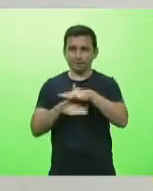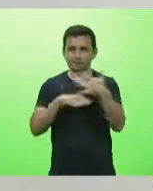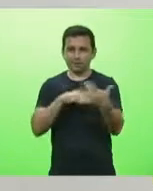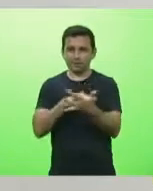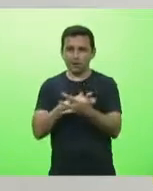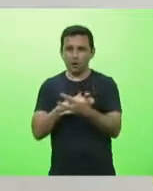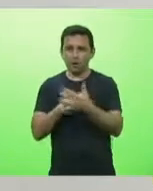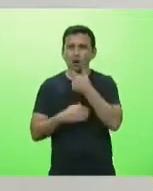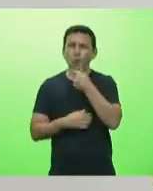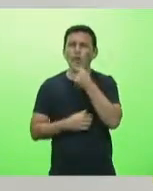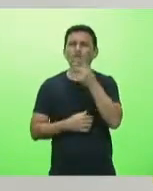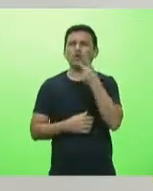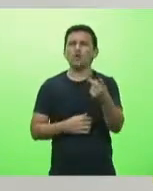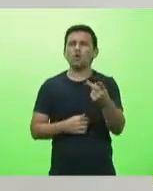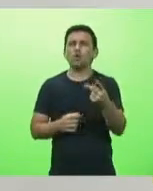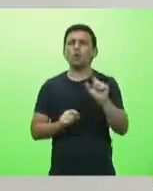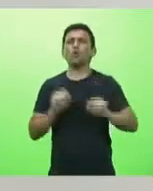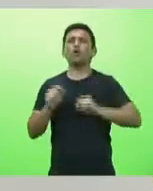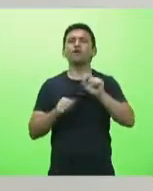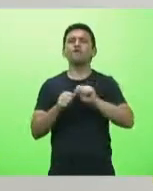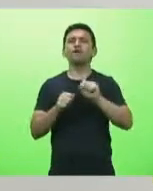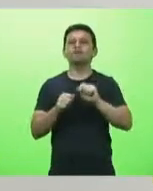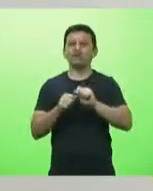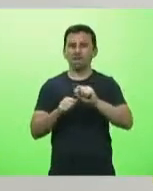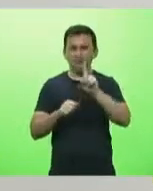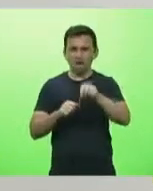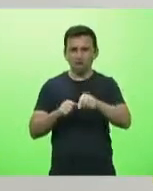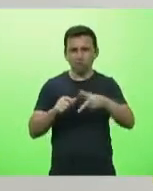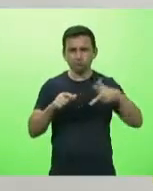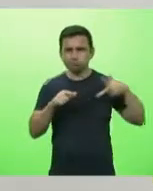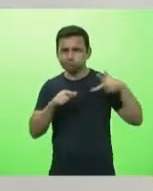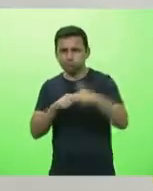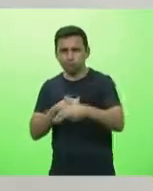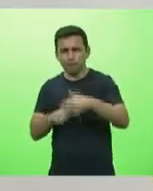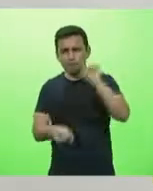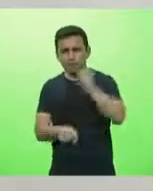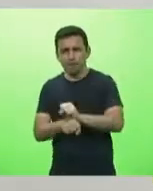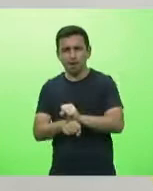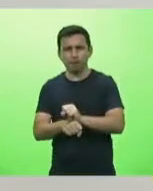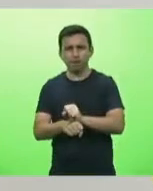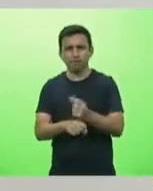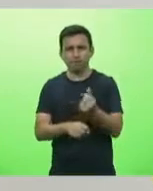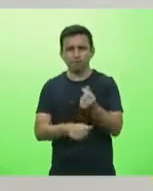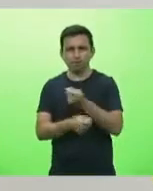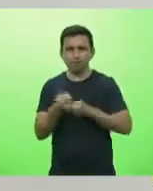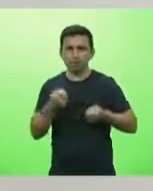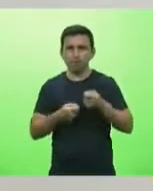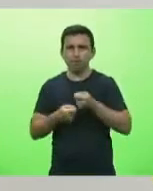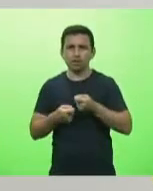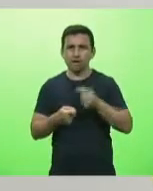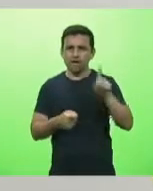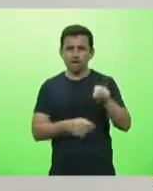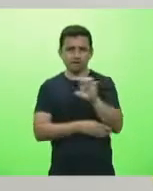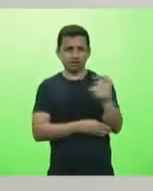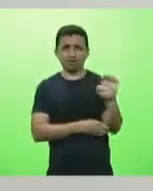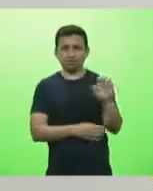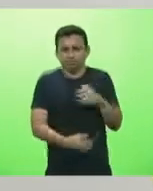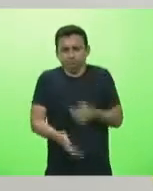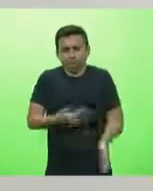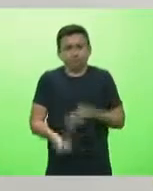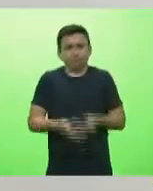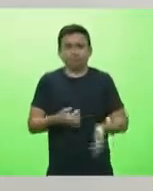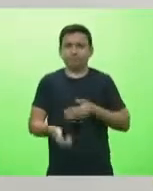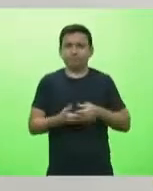rapaz falou assim, qual é a saída, a intervenção de preço? Ele disse, sim. Ah, mas isso é coisa da esquerda. Grande merda que é da